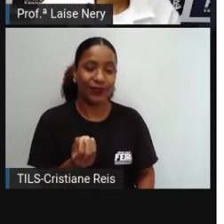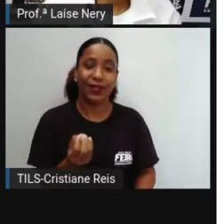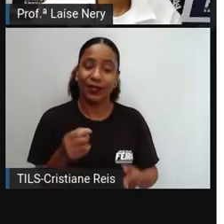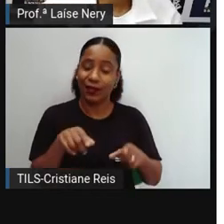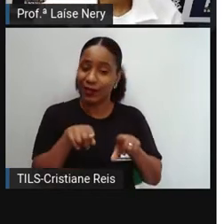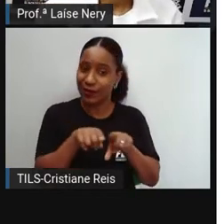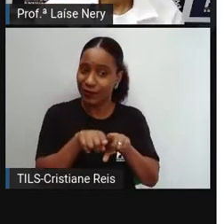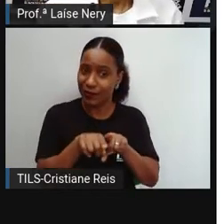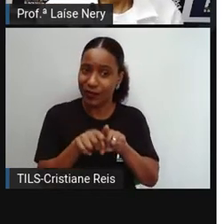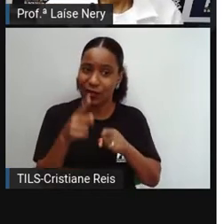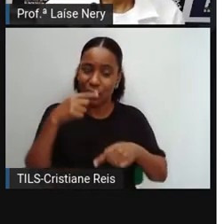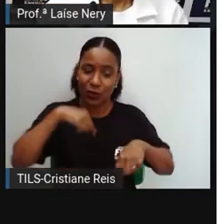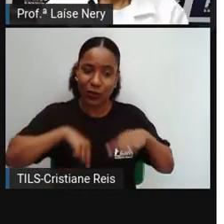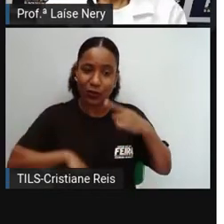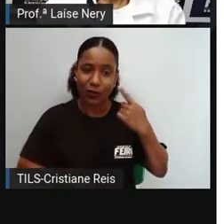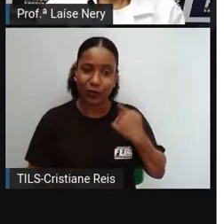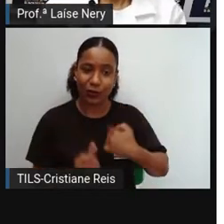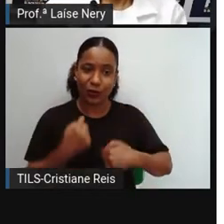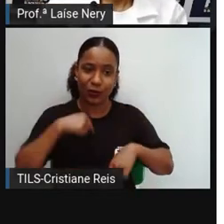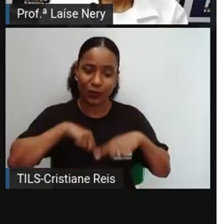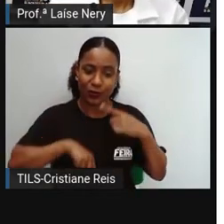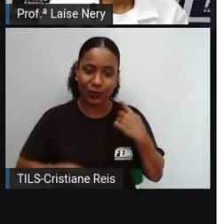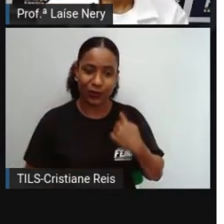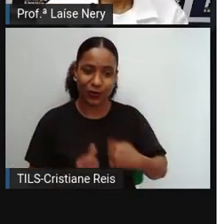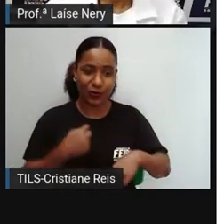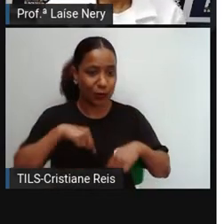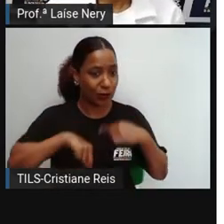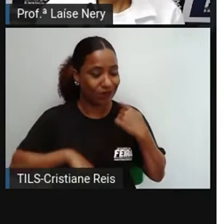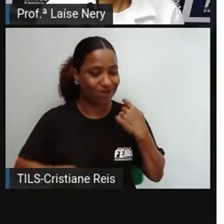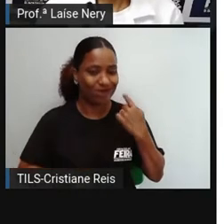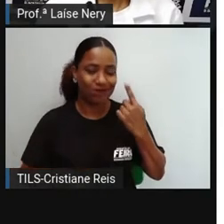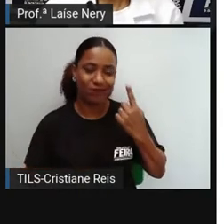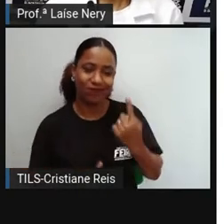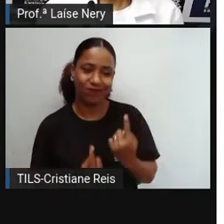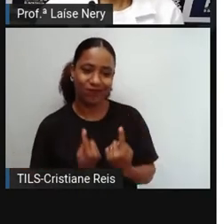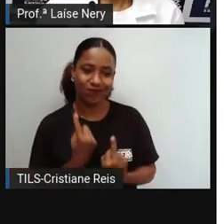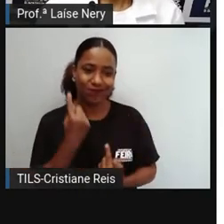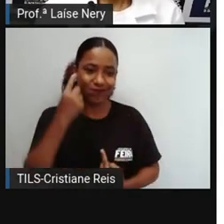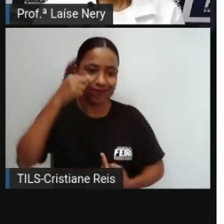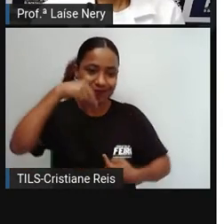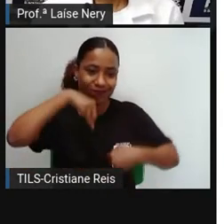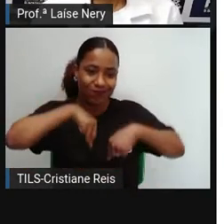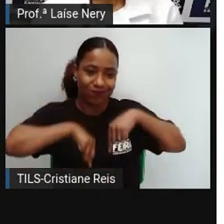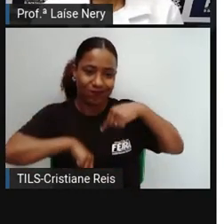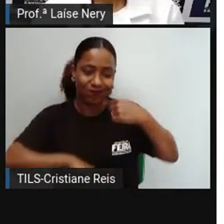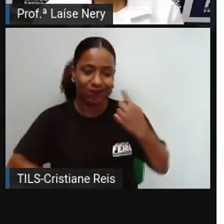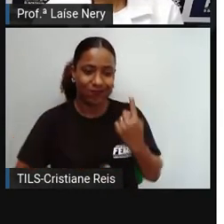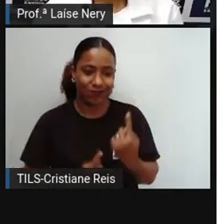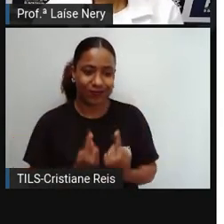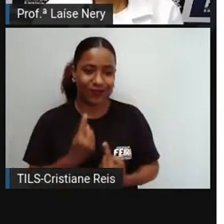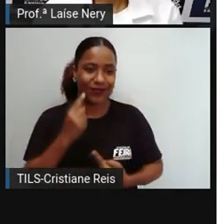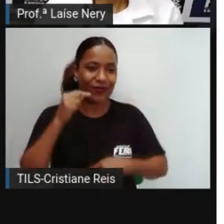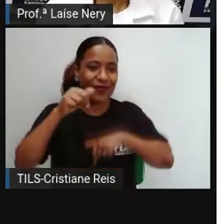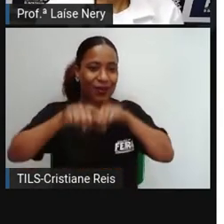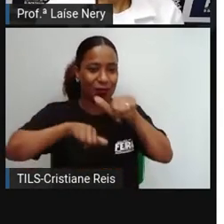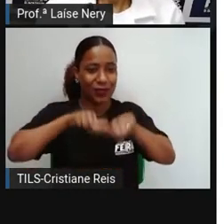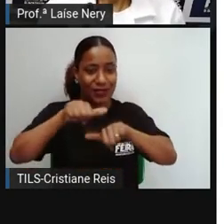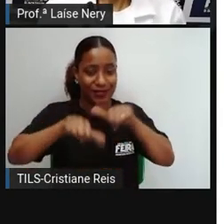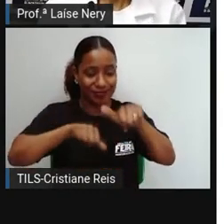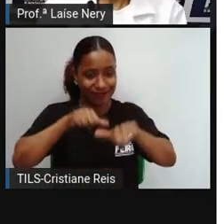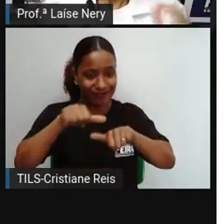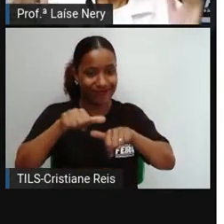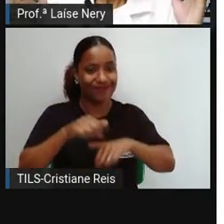responsáveis por levar o nosso corpo assim a chegar a essa fase.